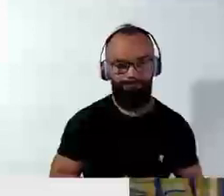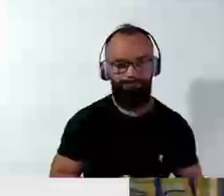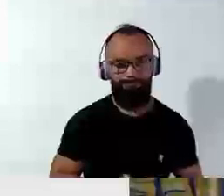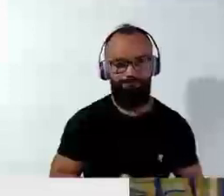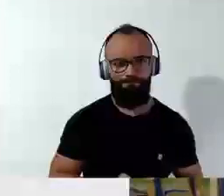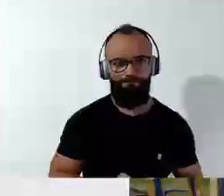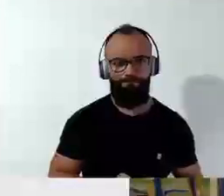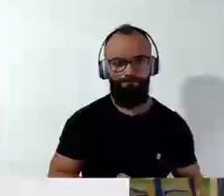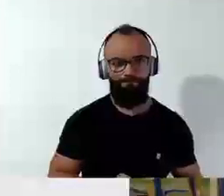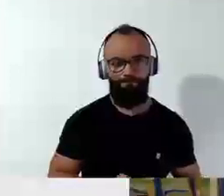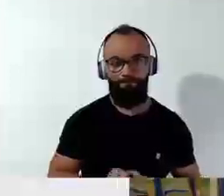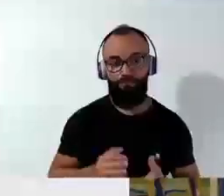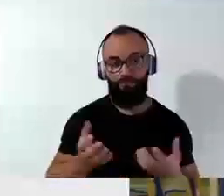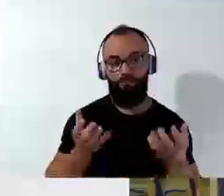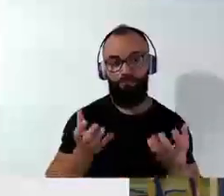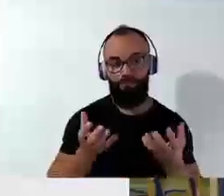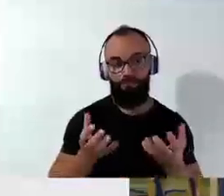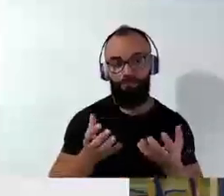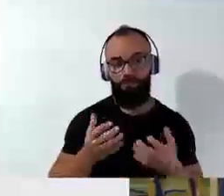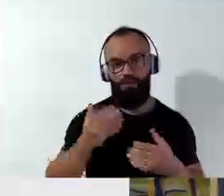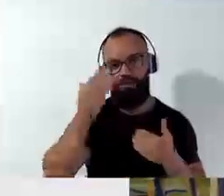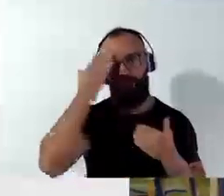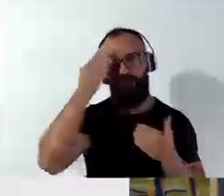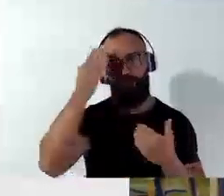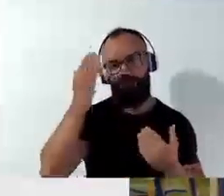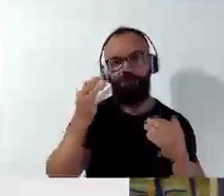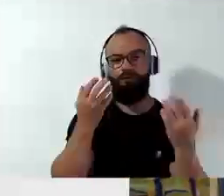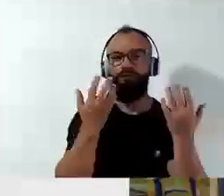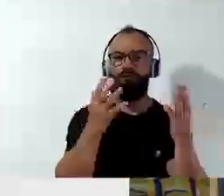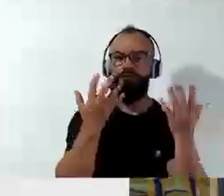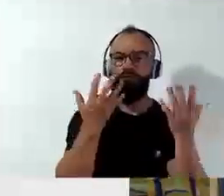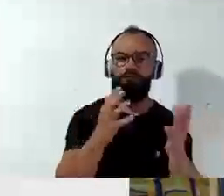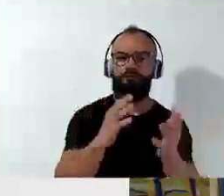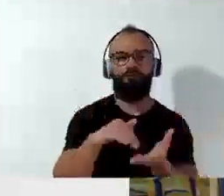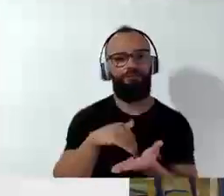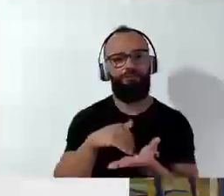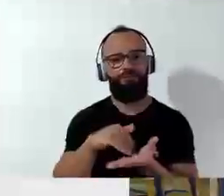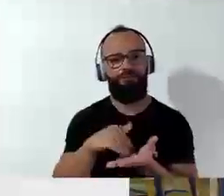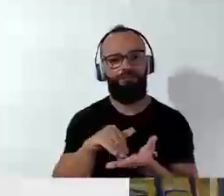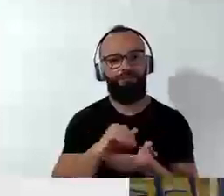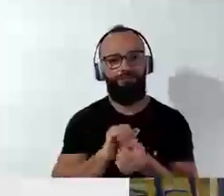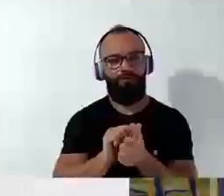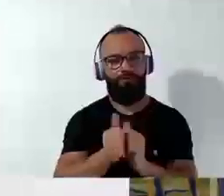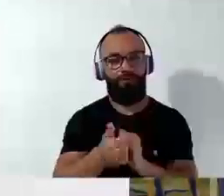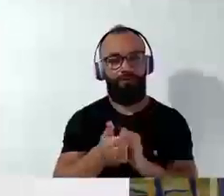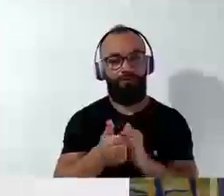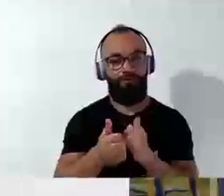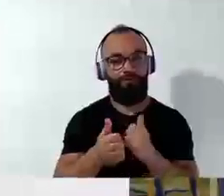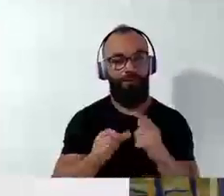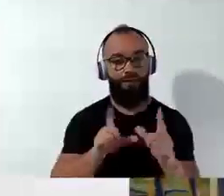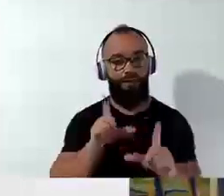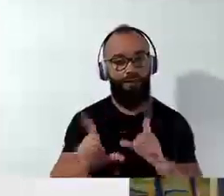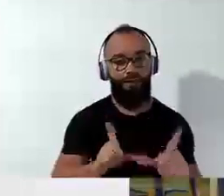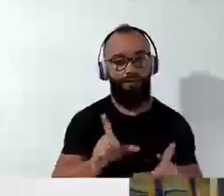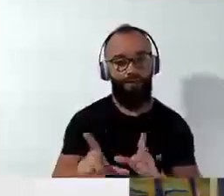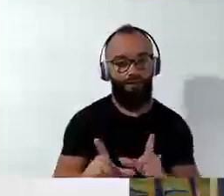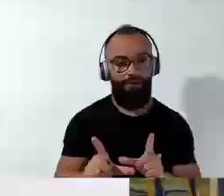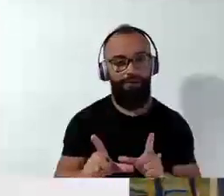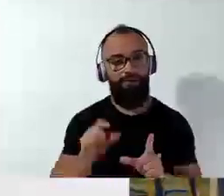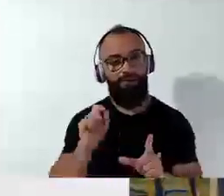Quero aqui hoje agradecer e parabenizar ao secretário de Esporte, Turismo e Lazer, secretário Davi,